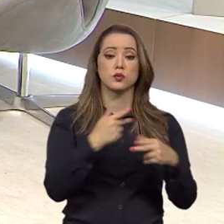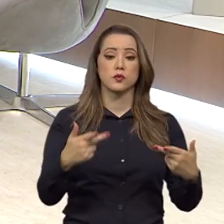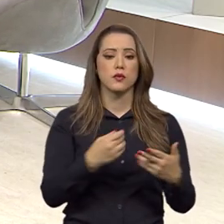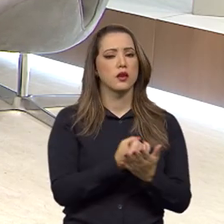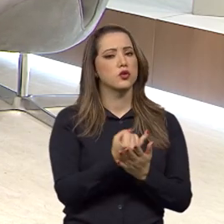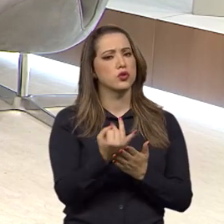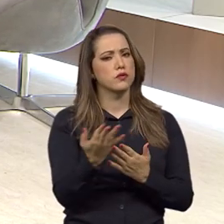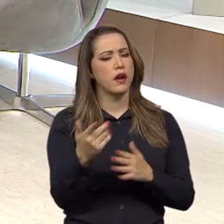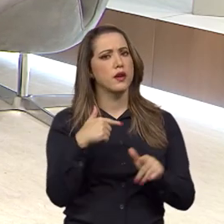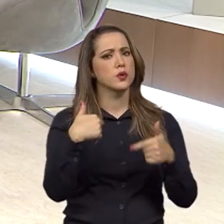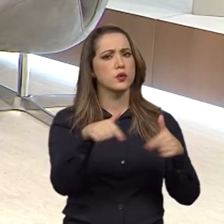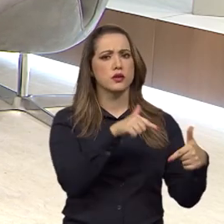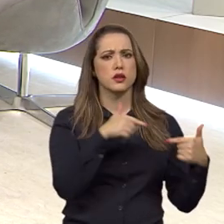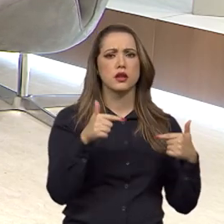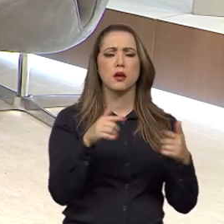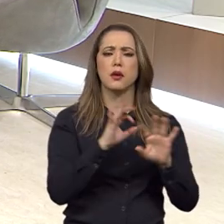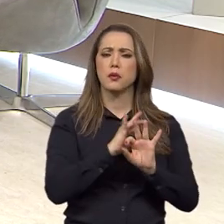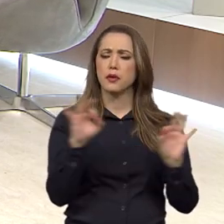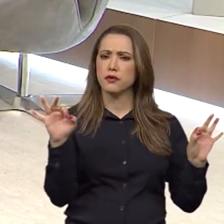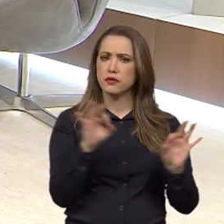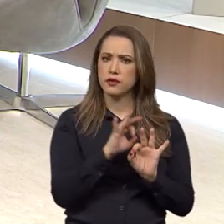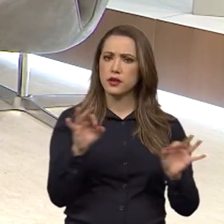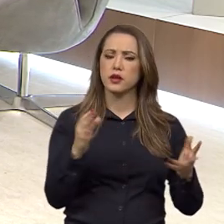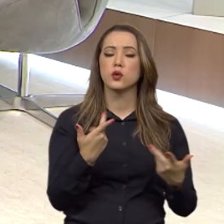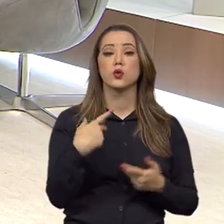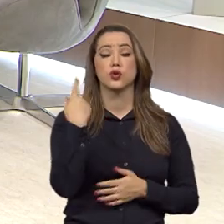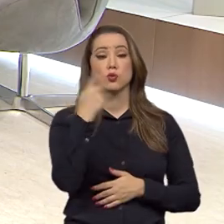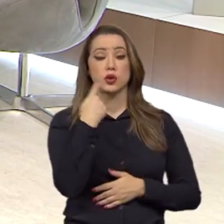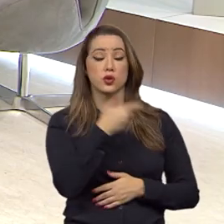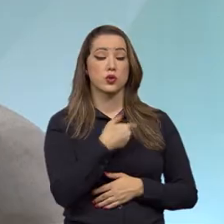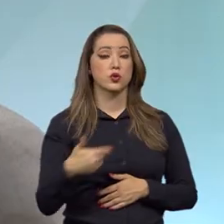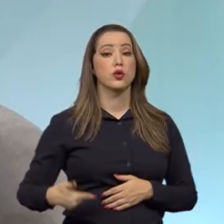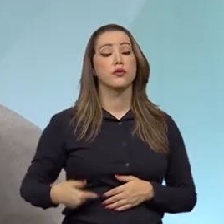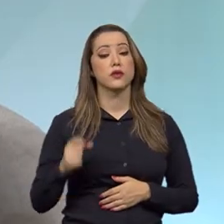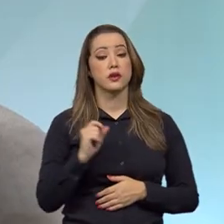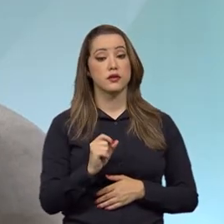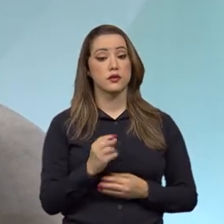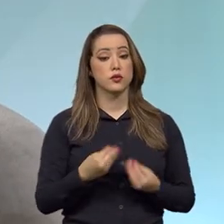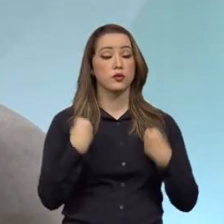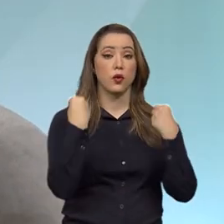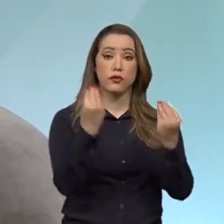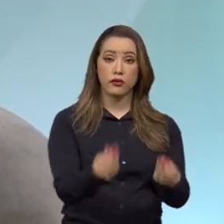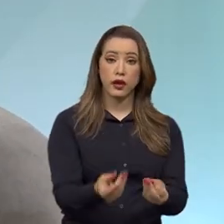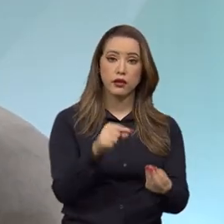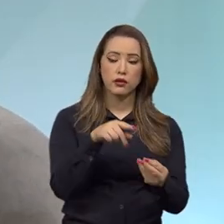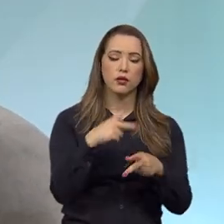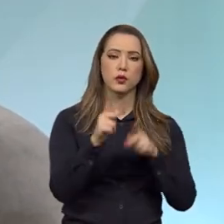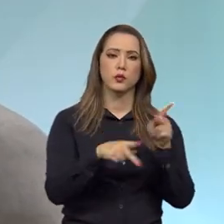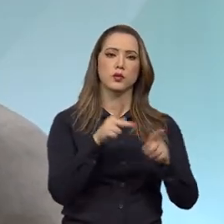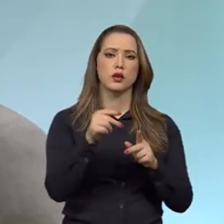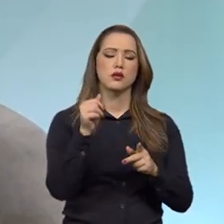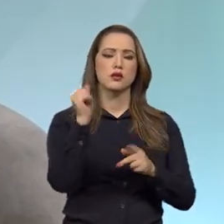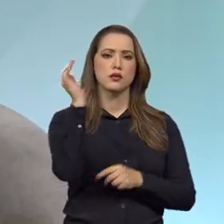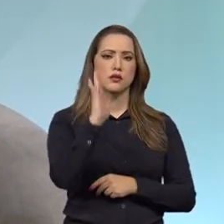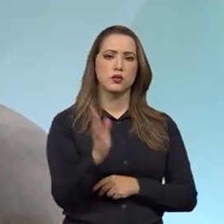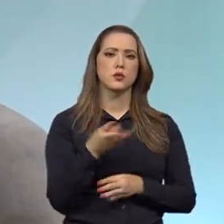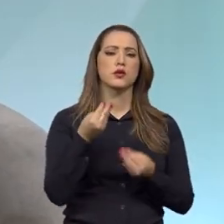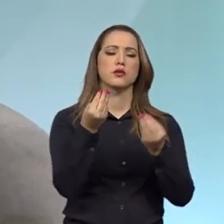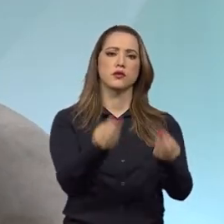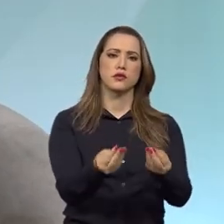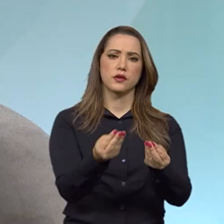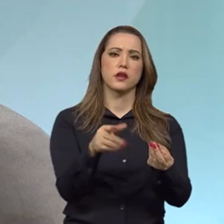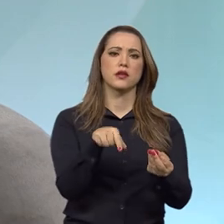uma gama de atuações que, além de serem exitosas do ponto de vista de política pública e, além de entregar à população brasileira aquela política pública,